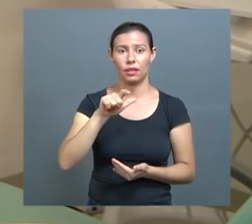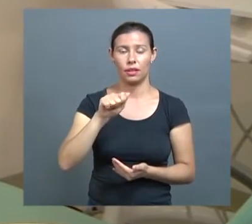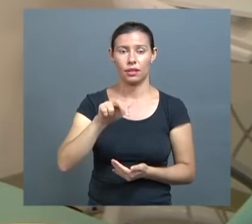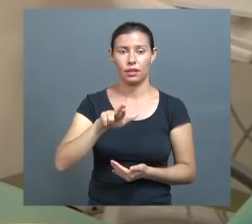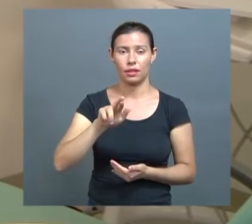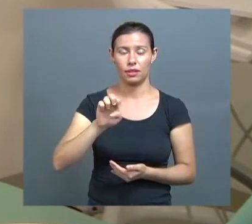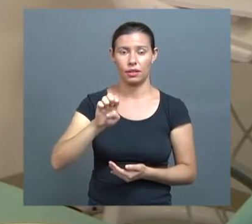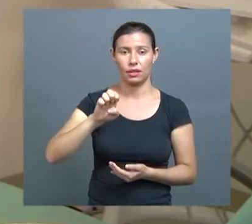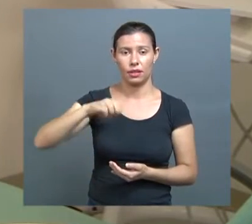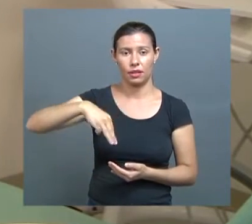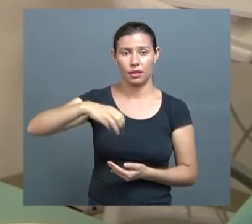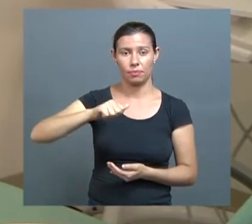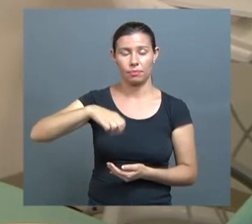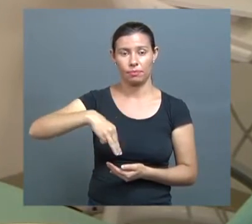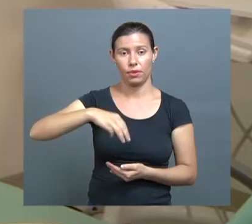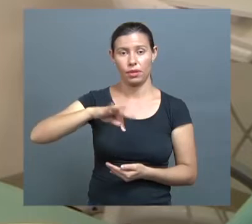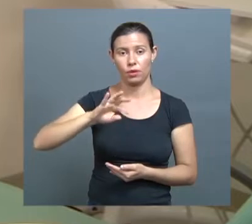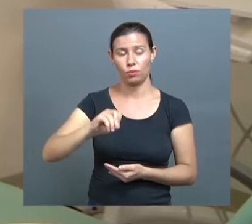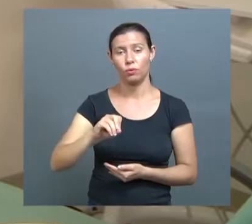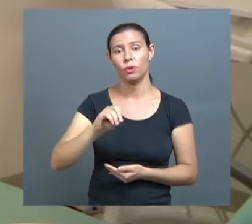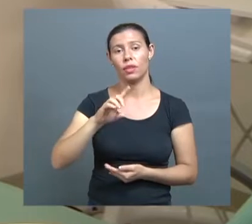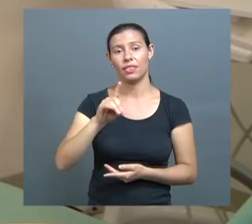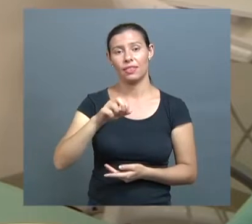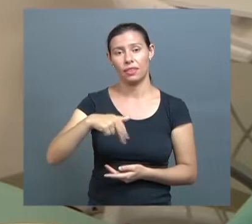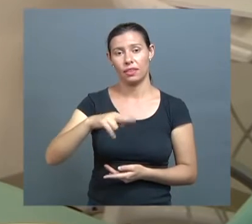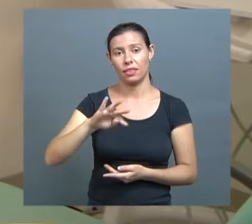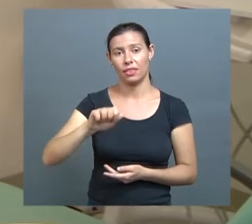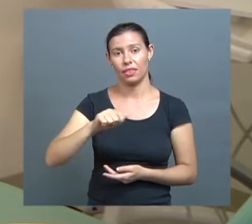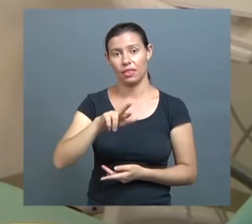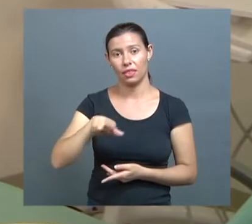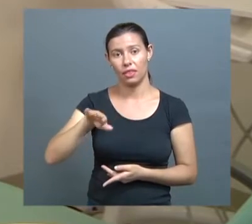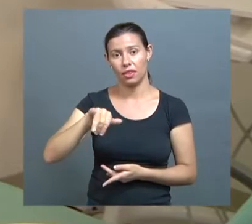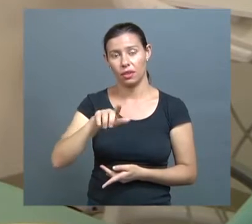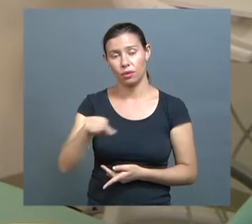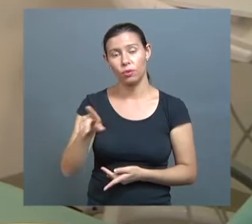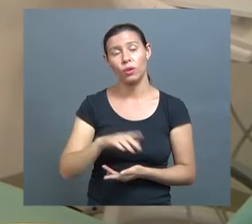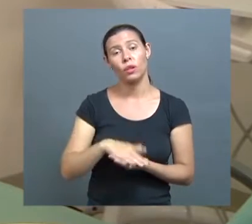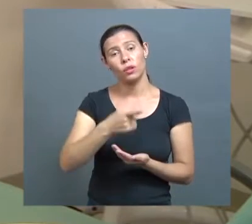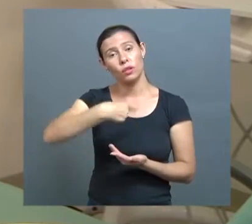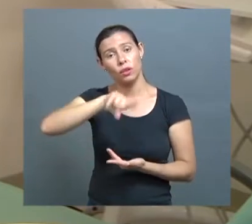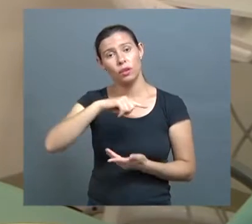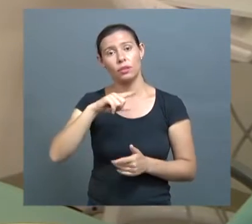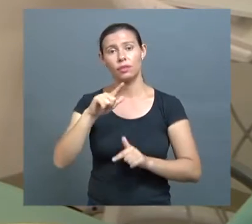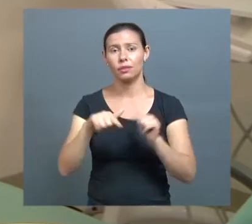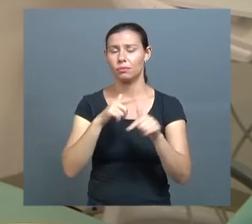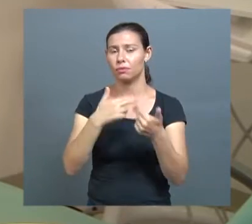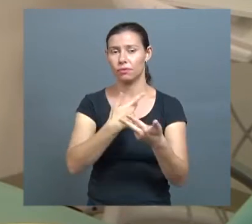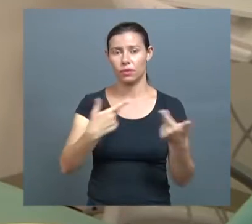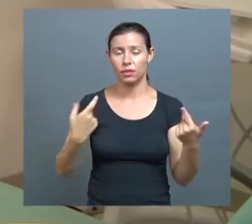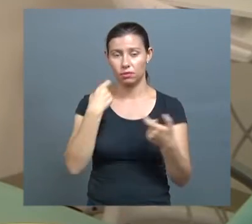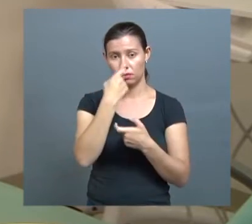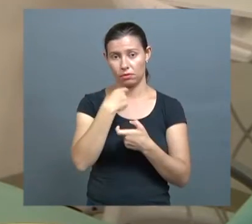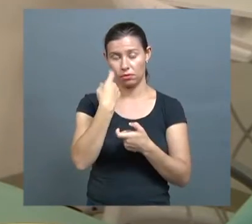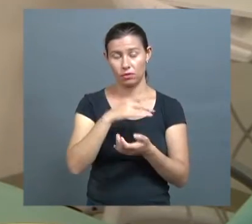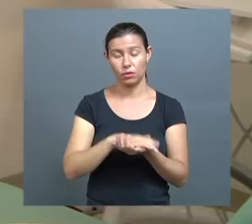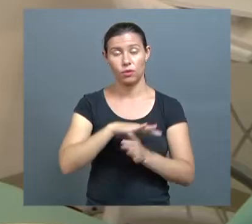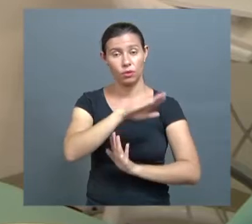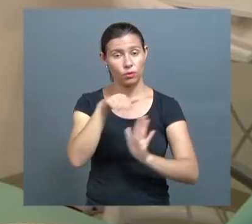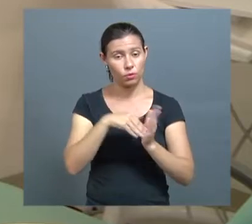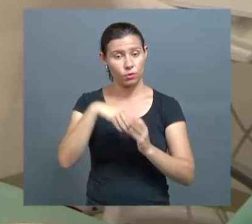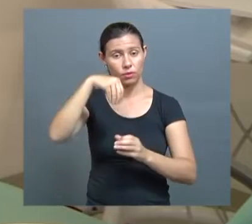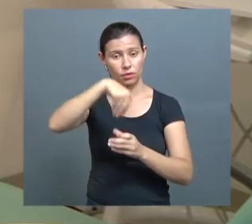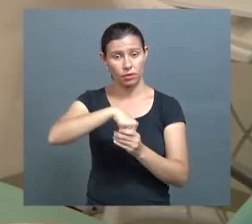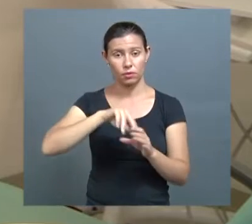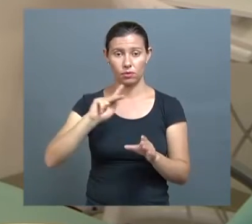da gengiva, a gente trabalha em praticamente todas as áreas da odontologia com grande competência. Tudo isso é realizado no